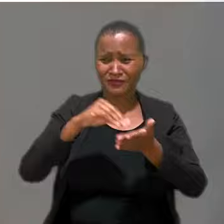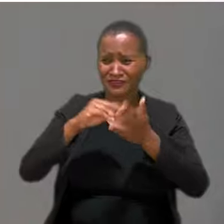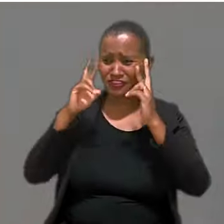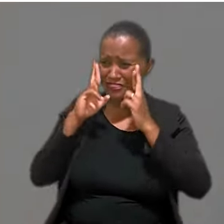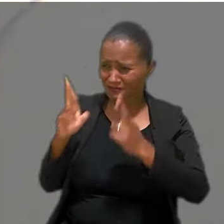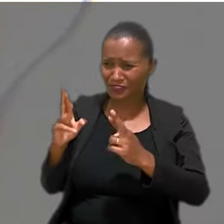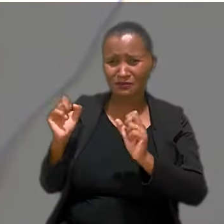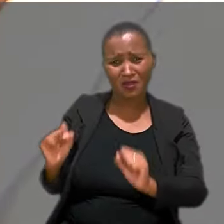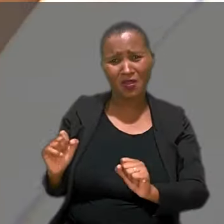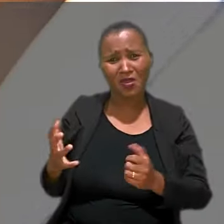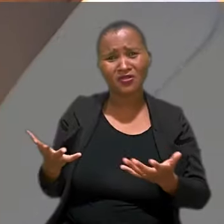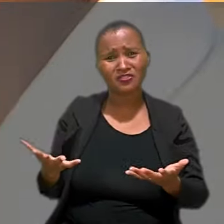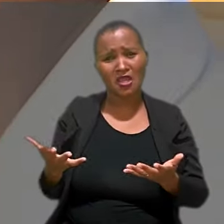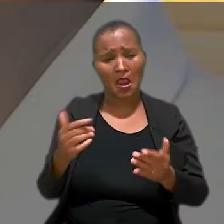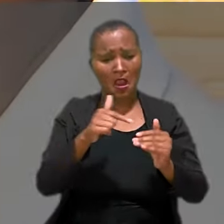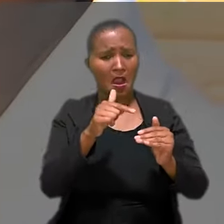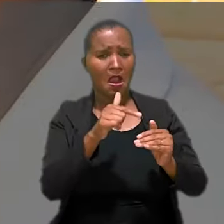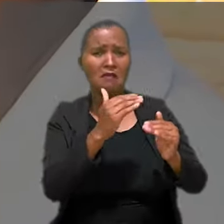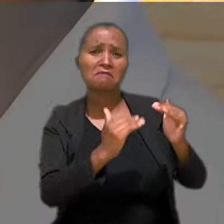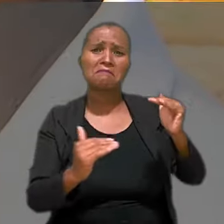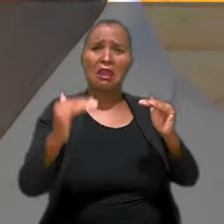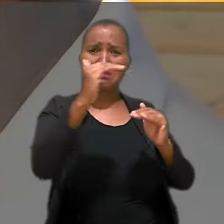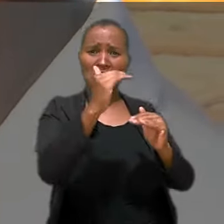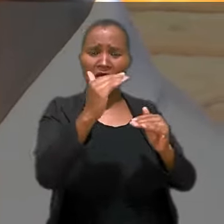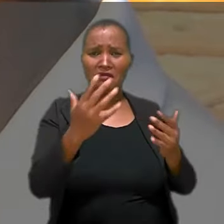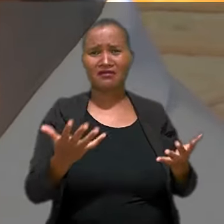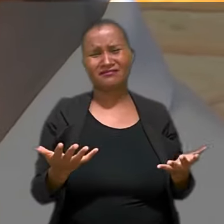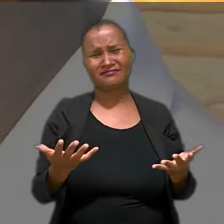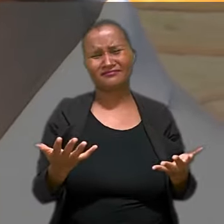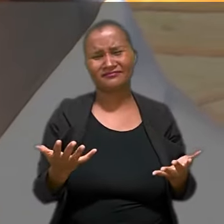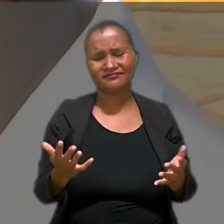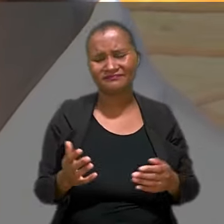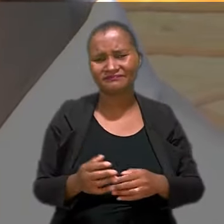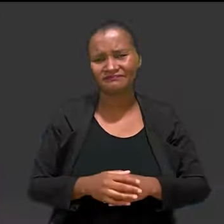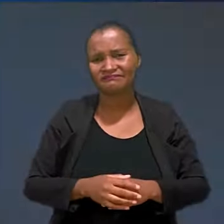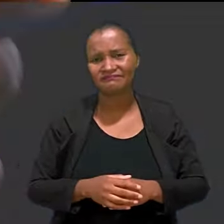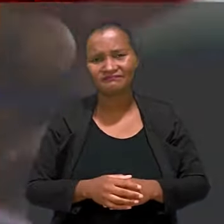desrespeitar, ser maior ou melhor que o outro.